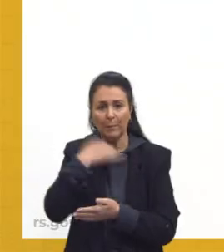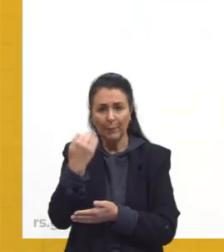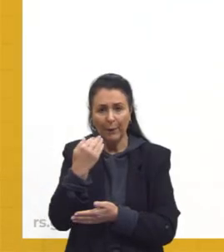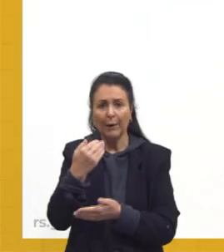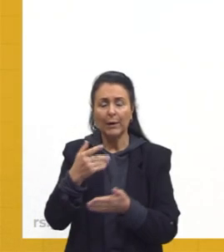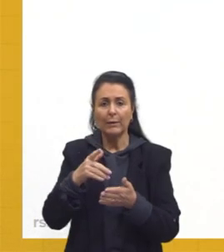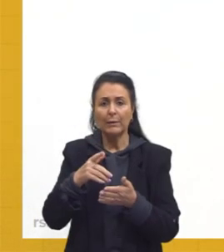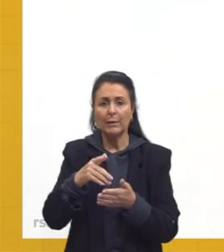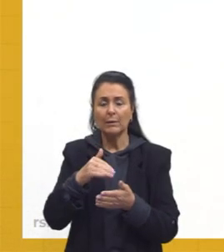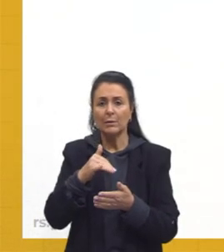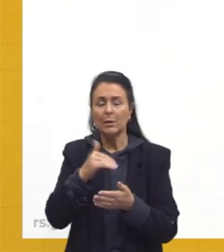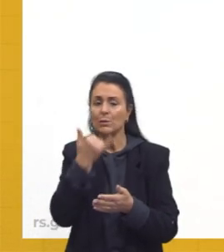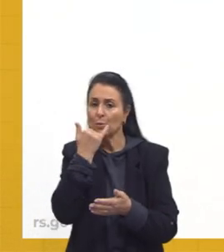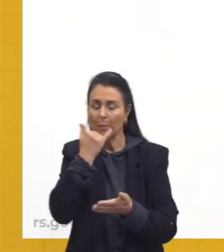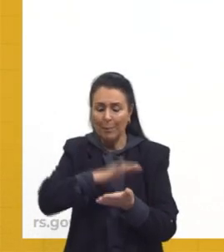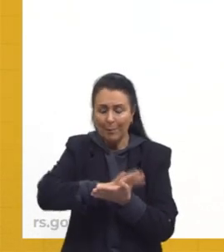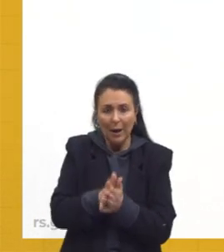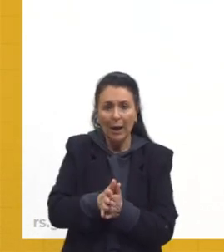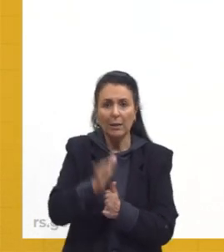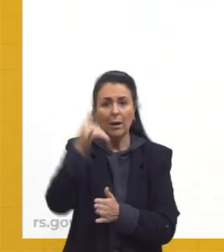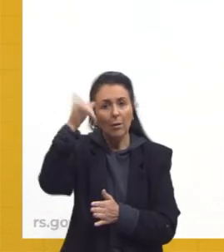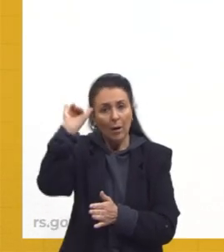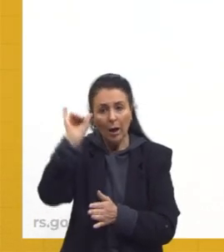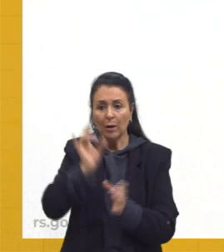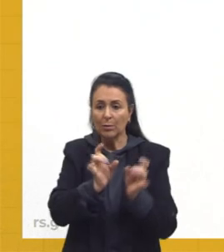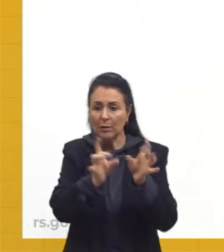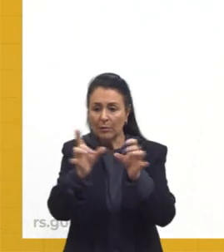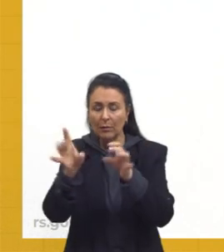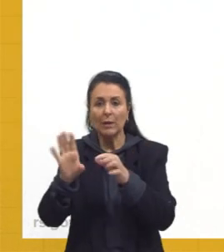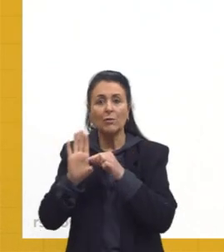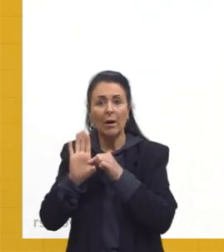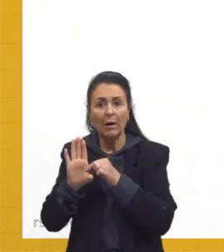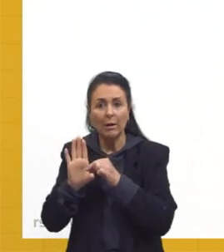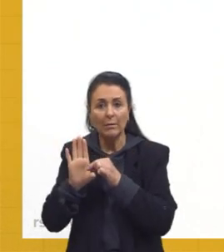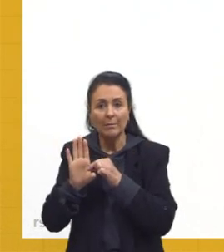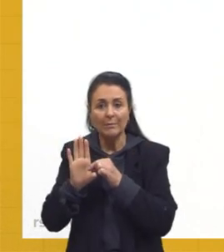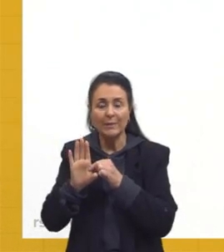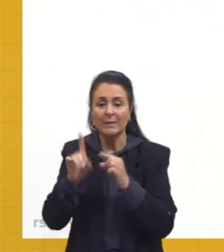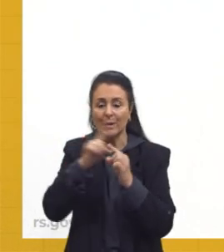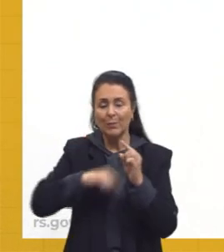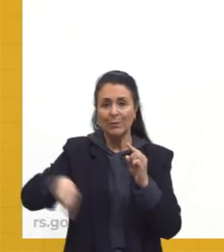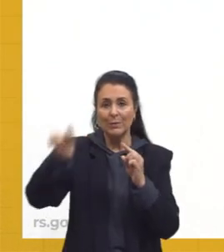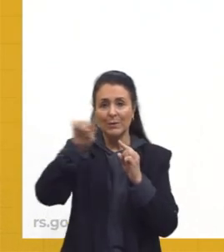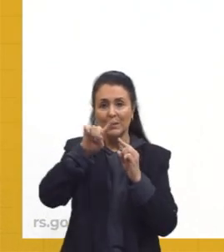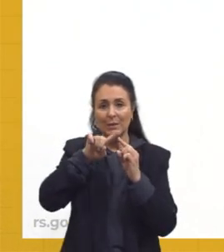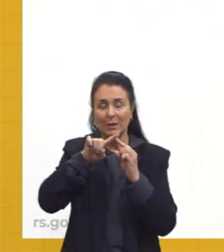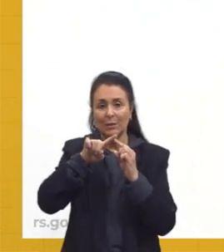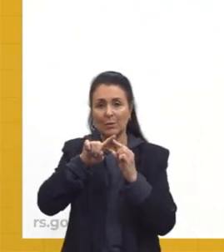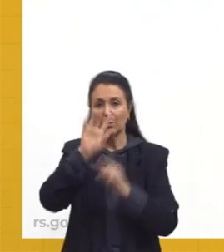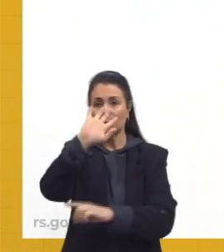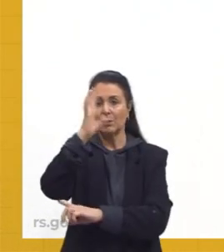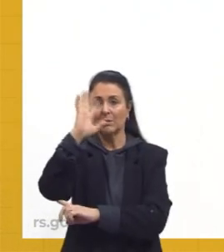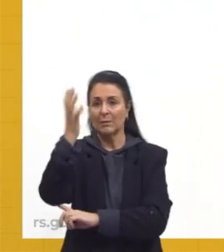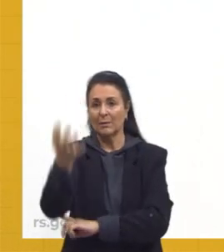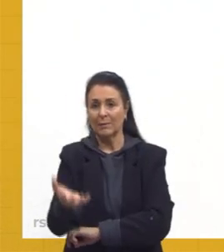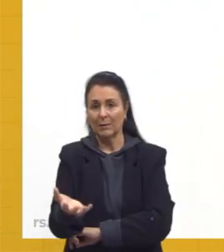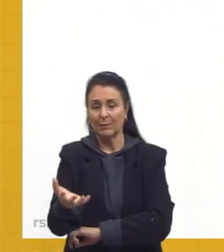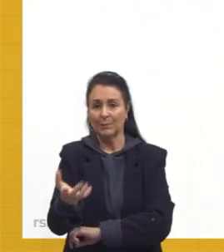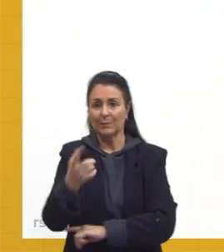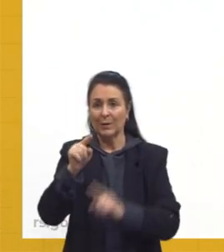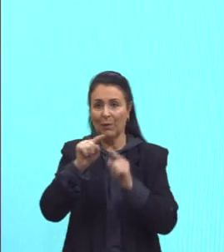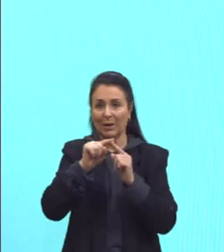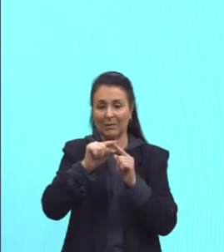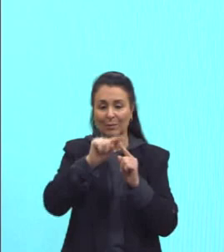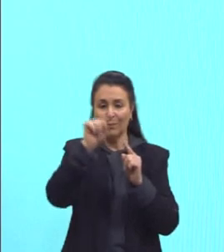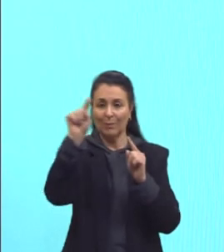Desmato, coloca o gado e aí venda essa carne, tá? Meninos e meninas, esse é o ciclo, então, do desmatamento. E aqui está, ó, justamente esse arco,